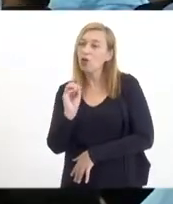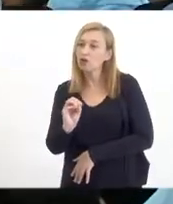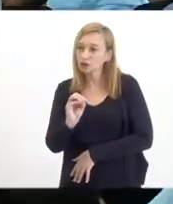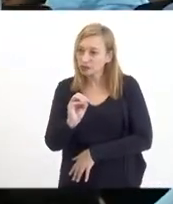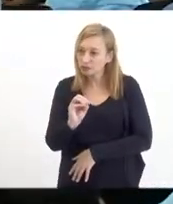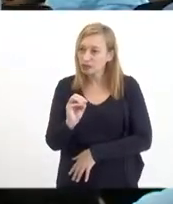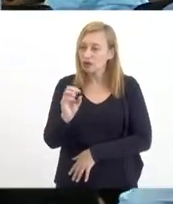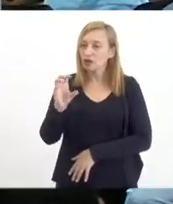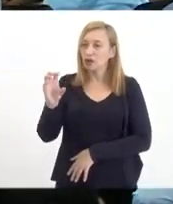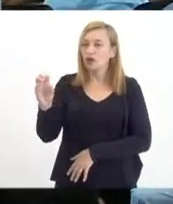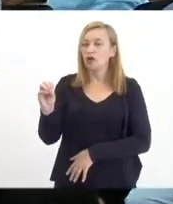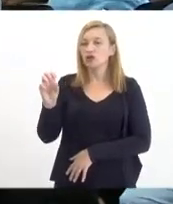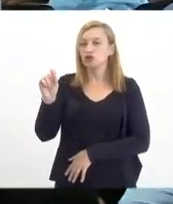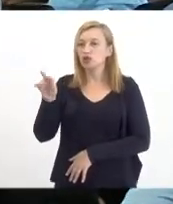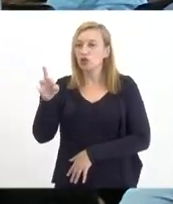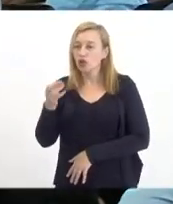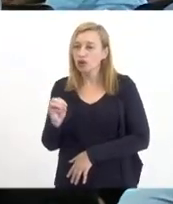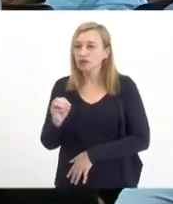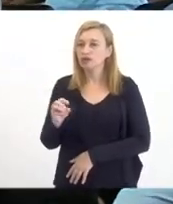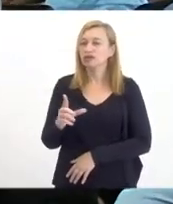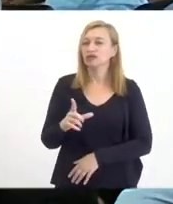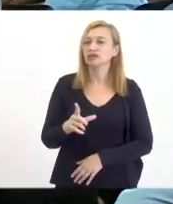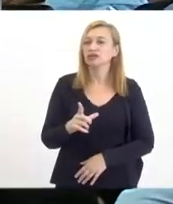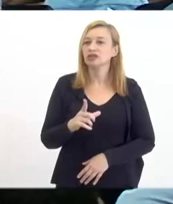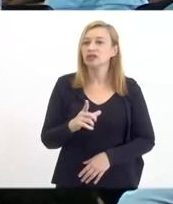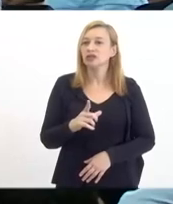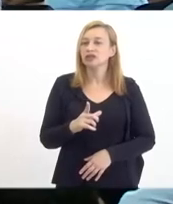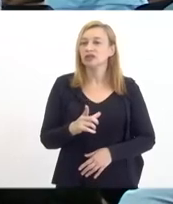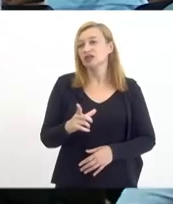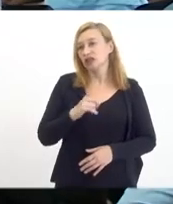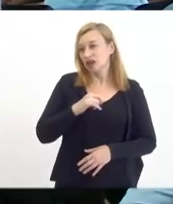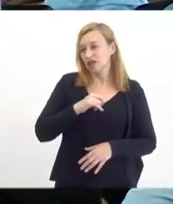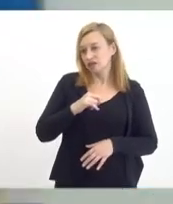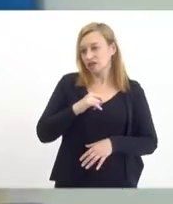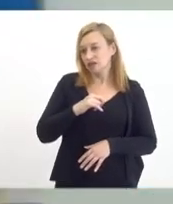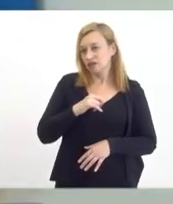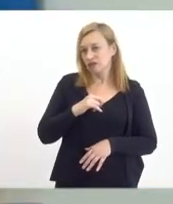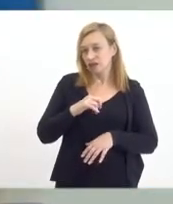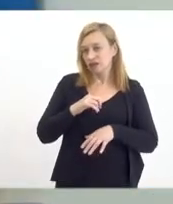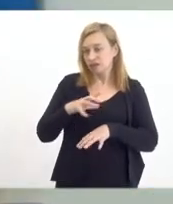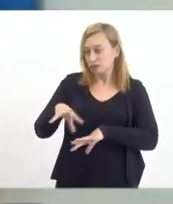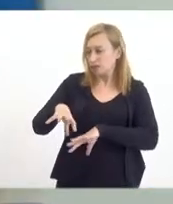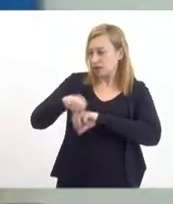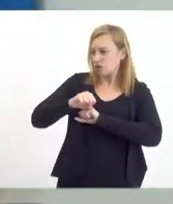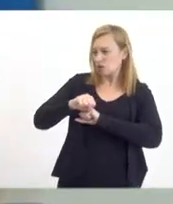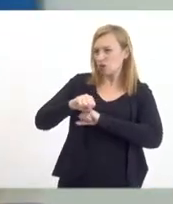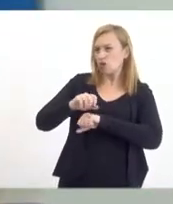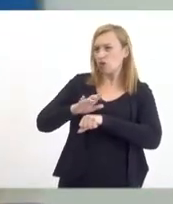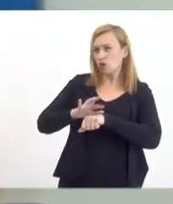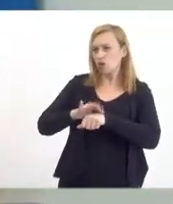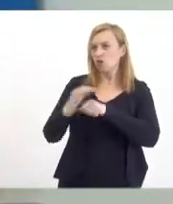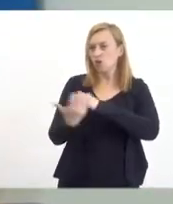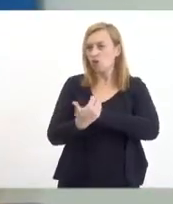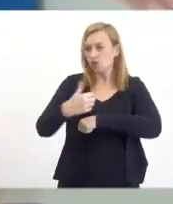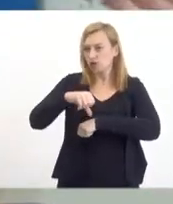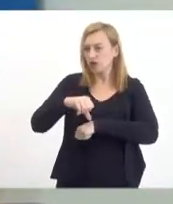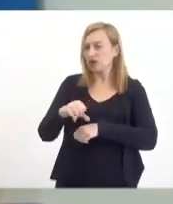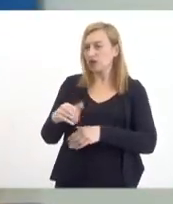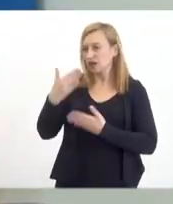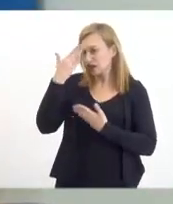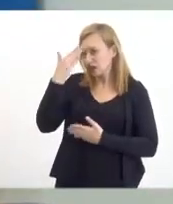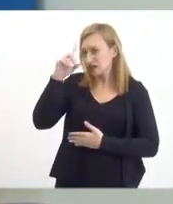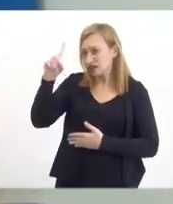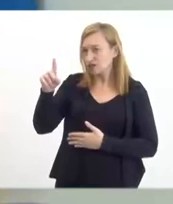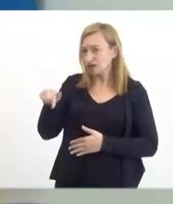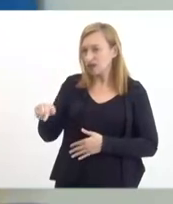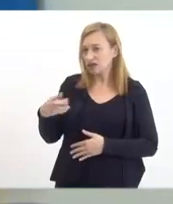há pouco tempo esteve acometido pela Covid e graças à ciência universidade pública gratuita e de qualidade, está aqui